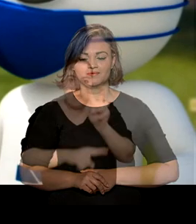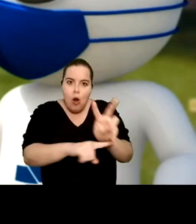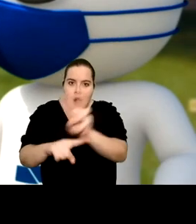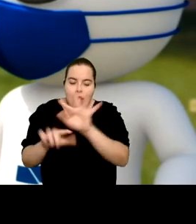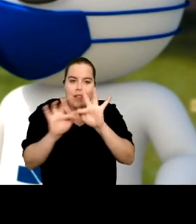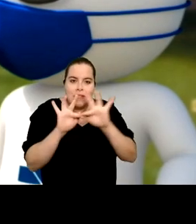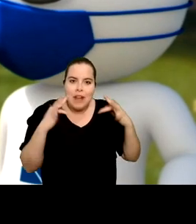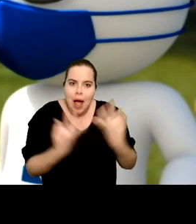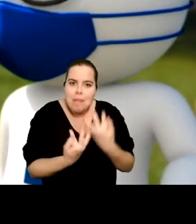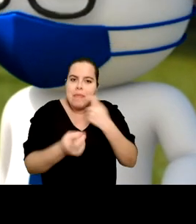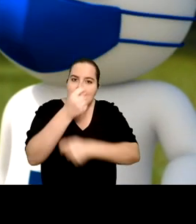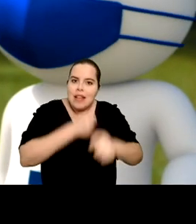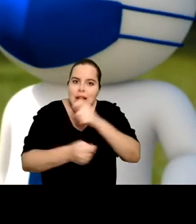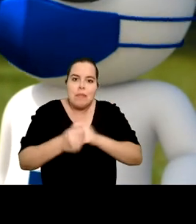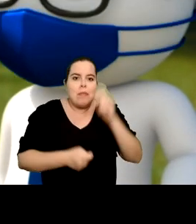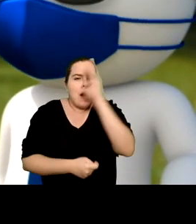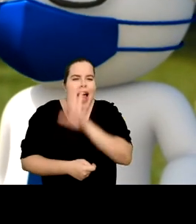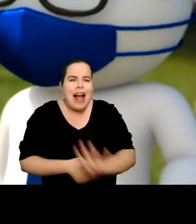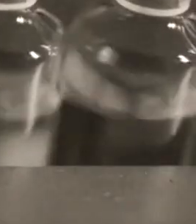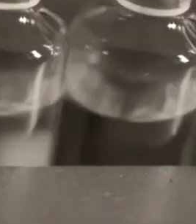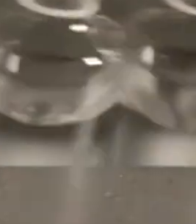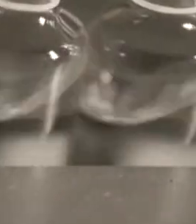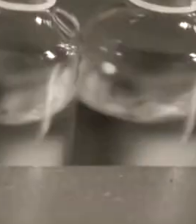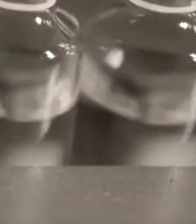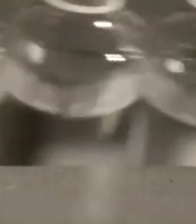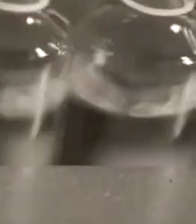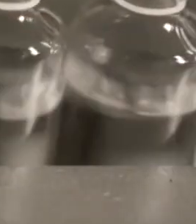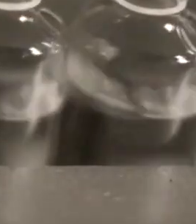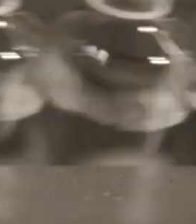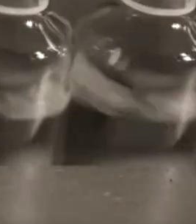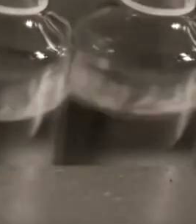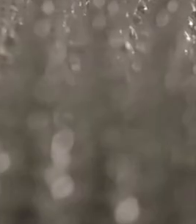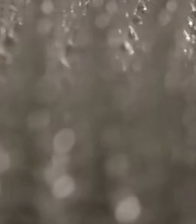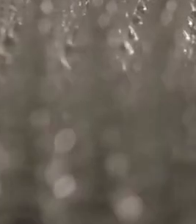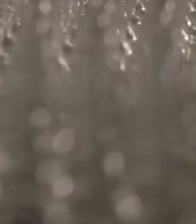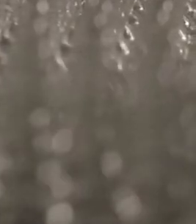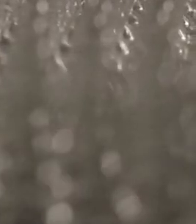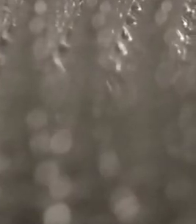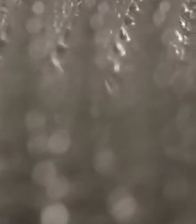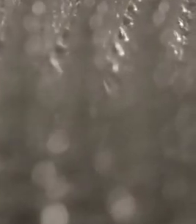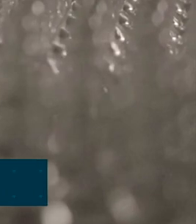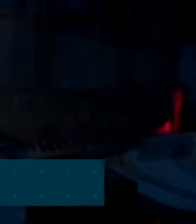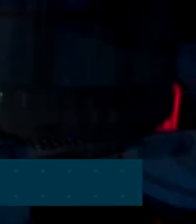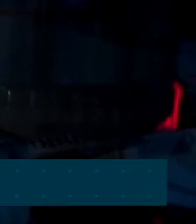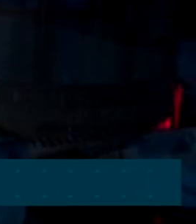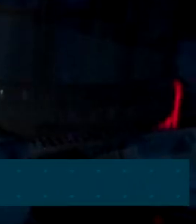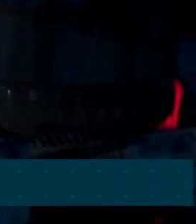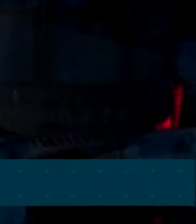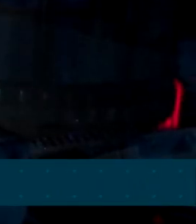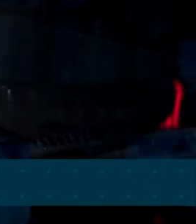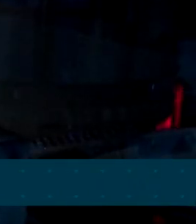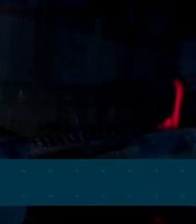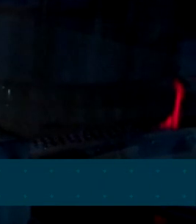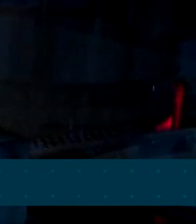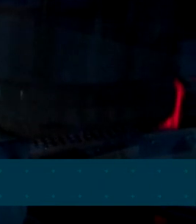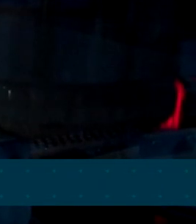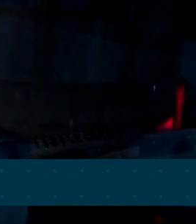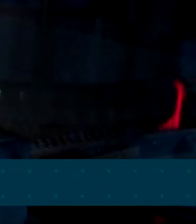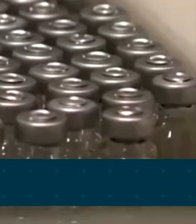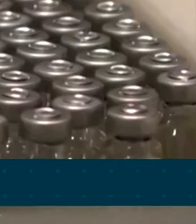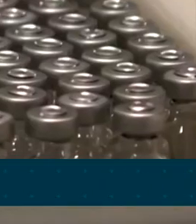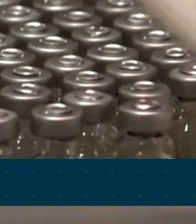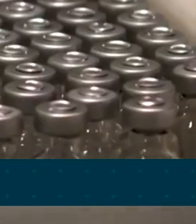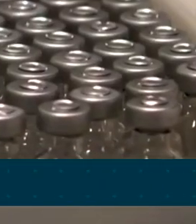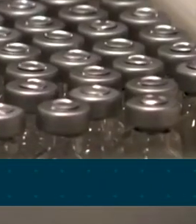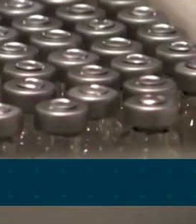você protege a sua família, a sua renda e o Brasil. Considerando que 3 das 4 vacinas que fazem parte do Programa Nacional